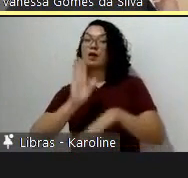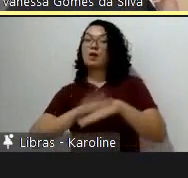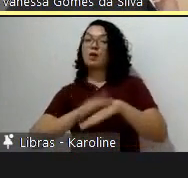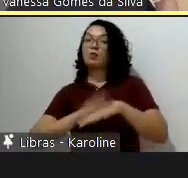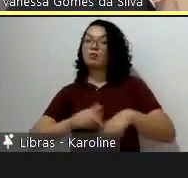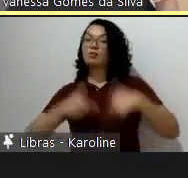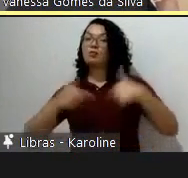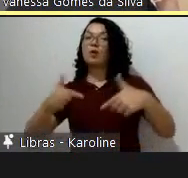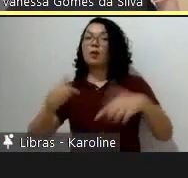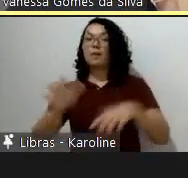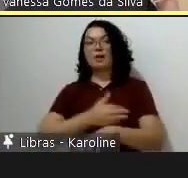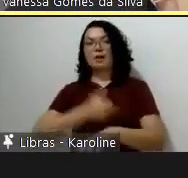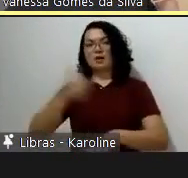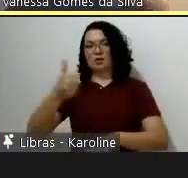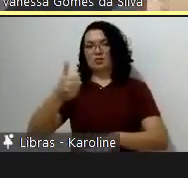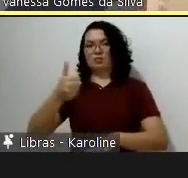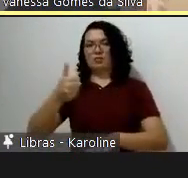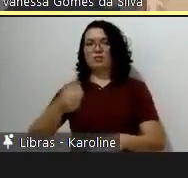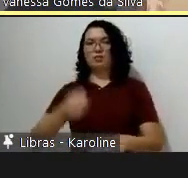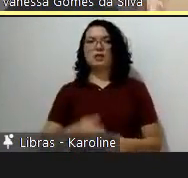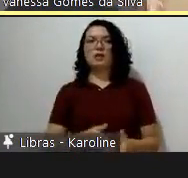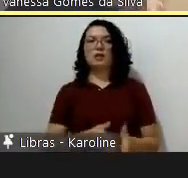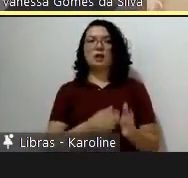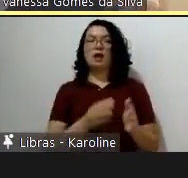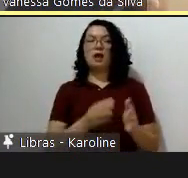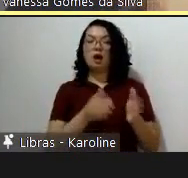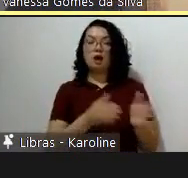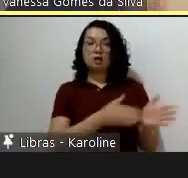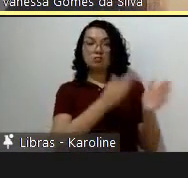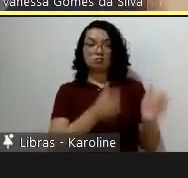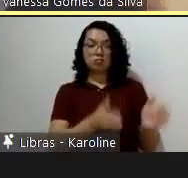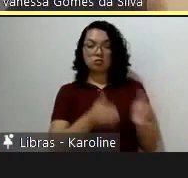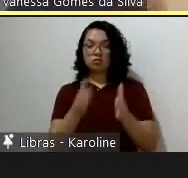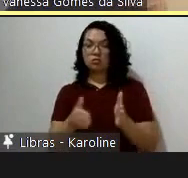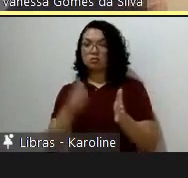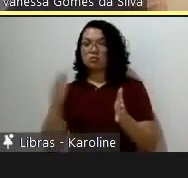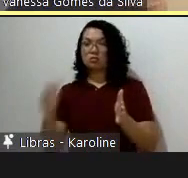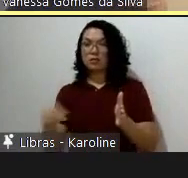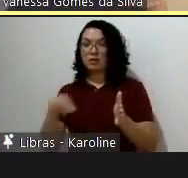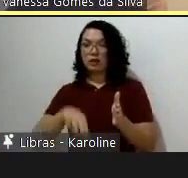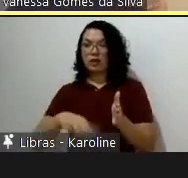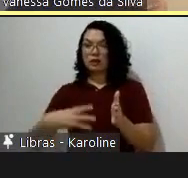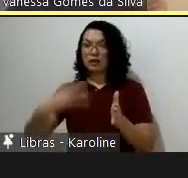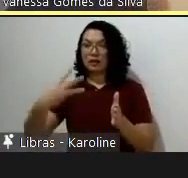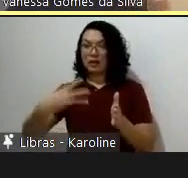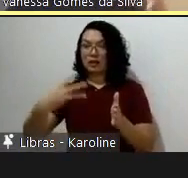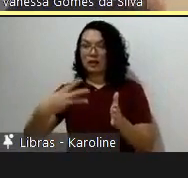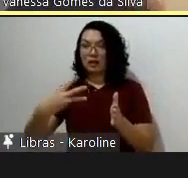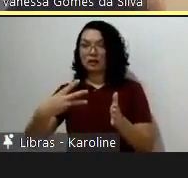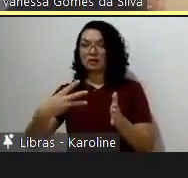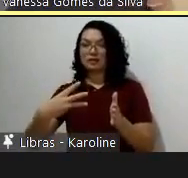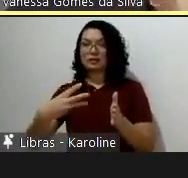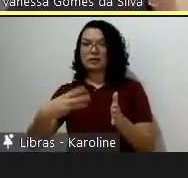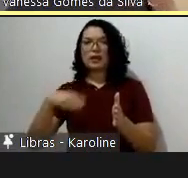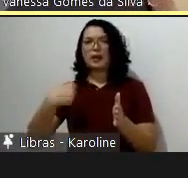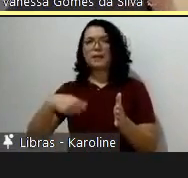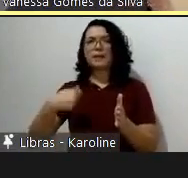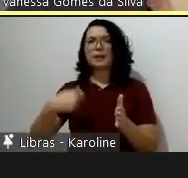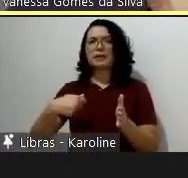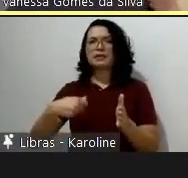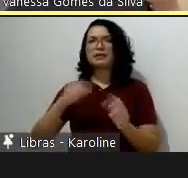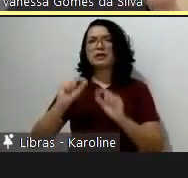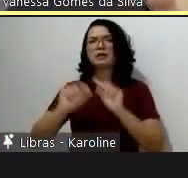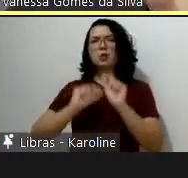do tempo. Depois que o elefante estava na sala, a gente precisava conhecê-lo melhor, precisava conhecê-lo melhor, fazer uma